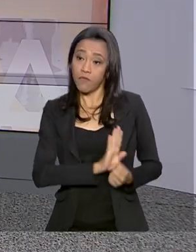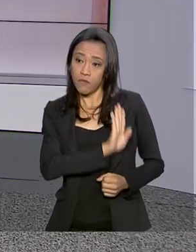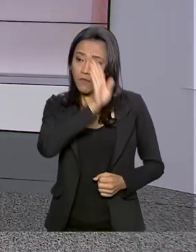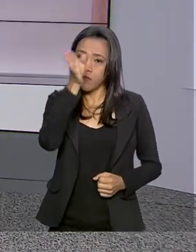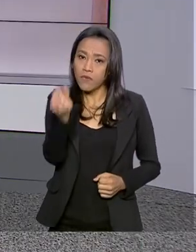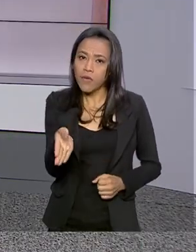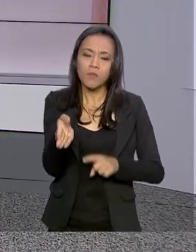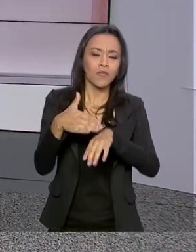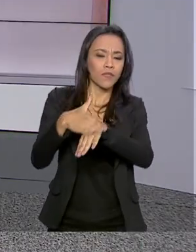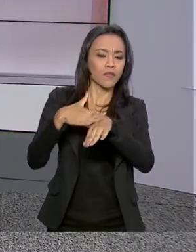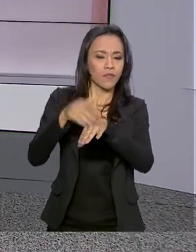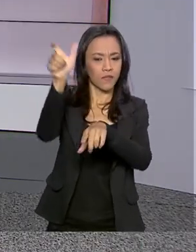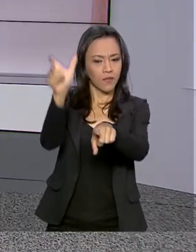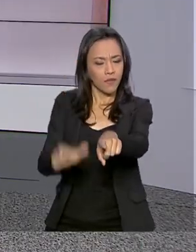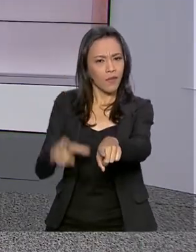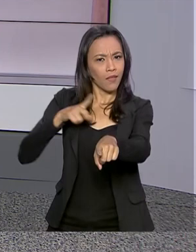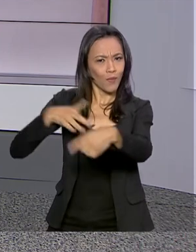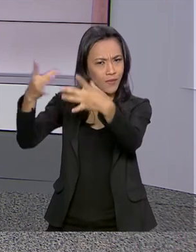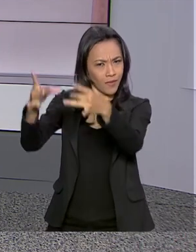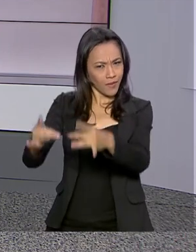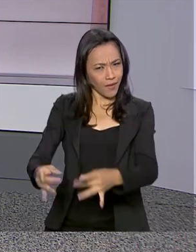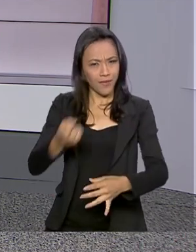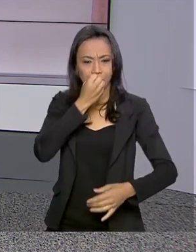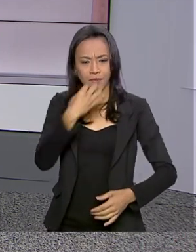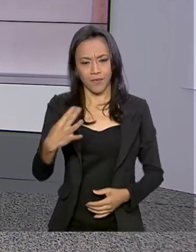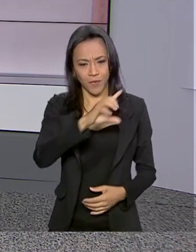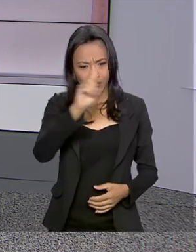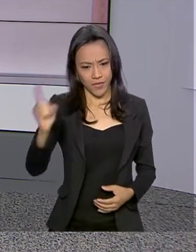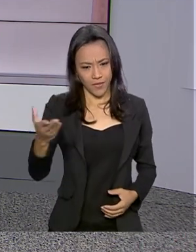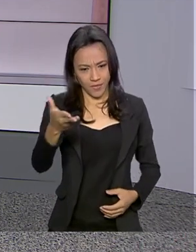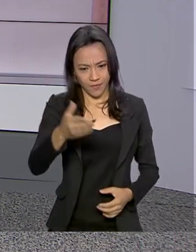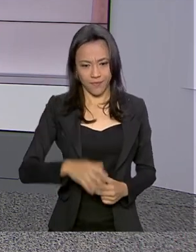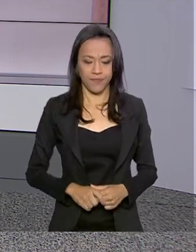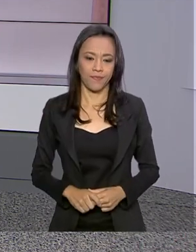Luciana Colares de Holanda, que traz os detalhes pra gente. Bom dia, Luciana.